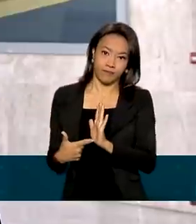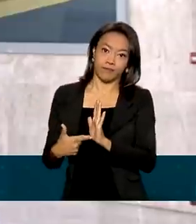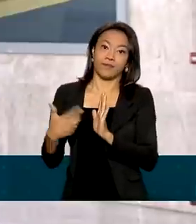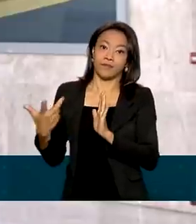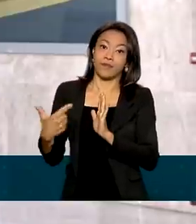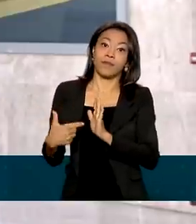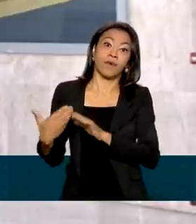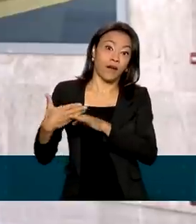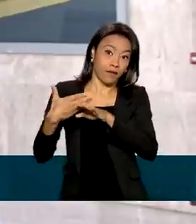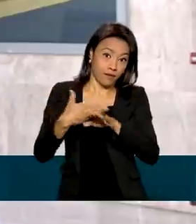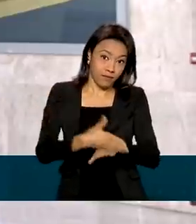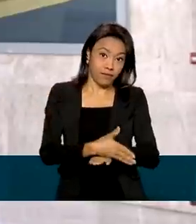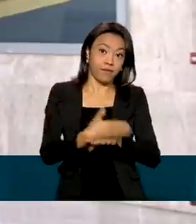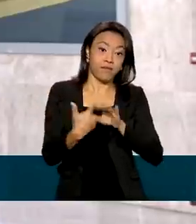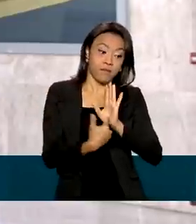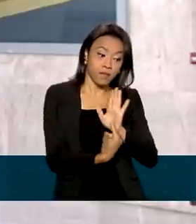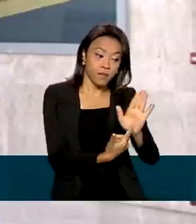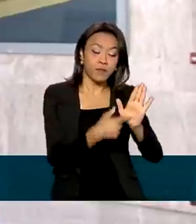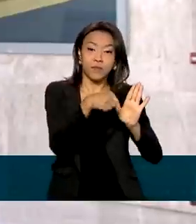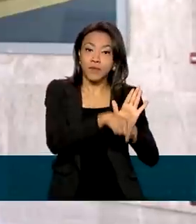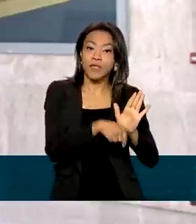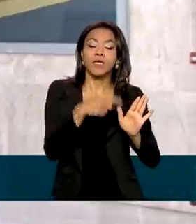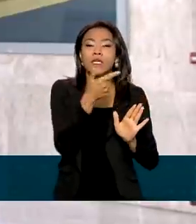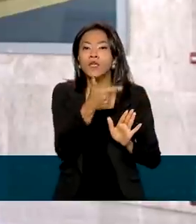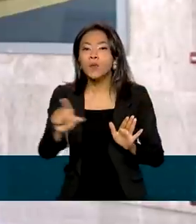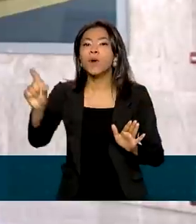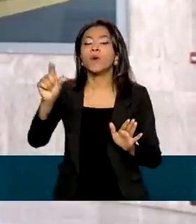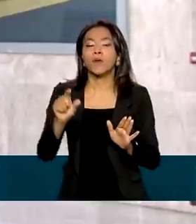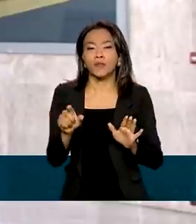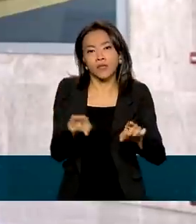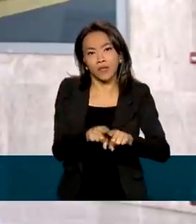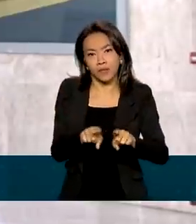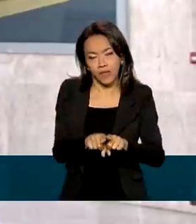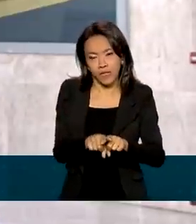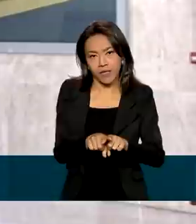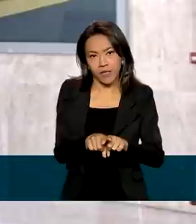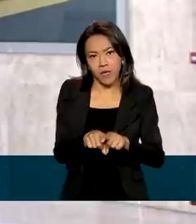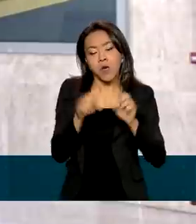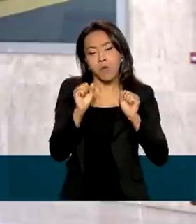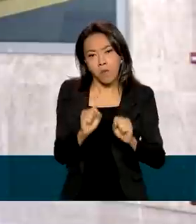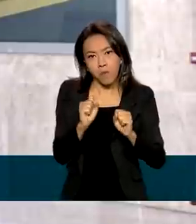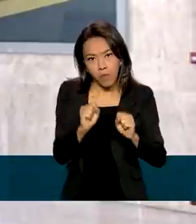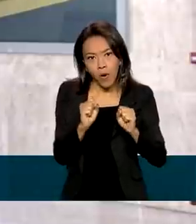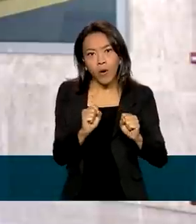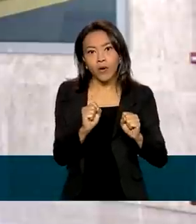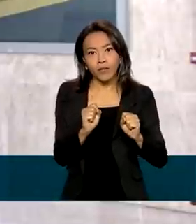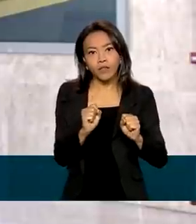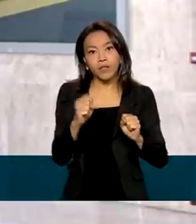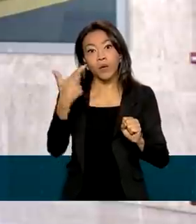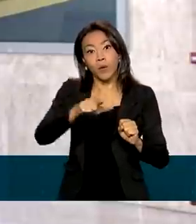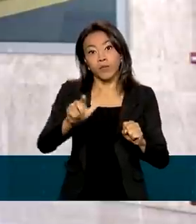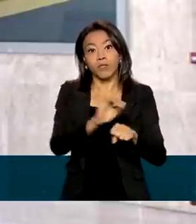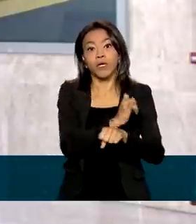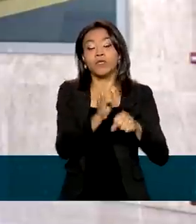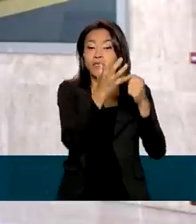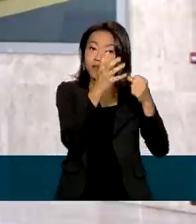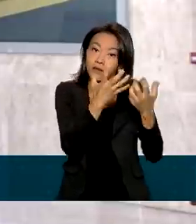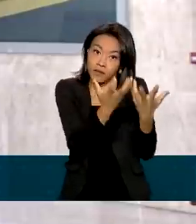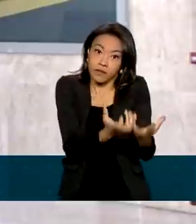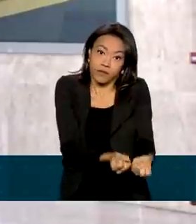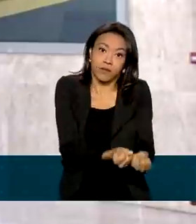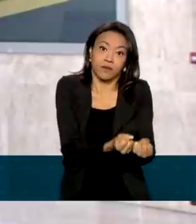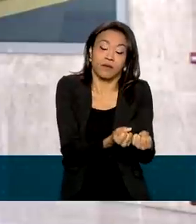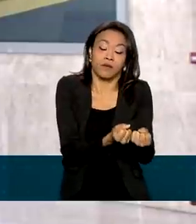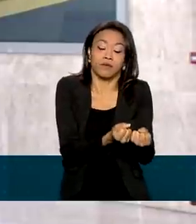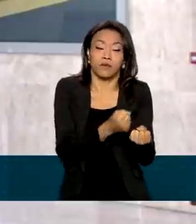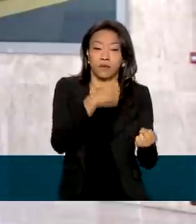não invibializa outra possível medida que pode vir a ser adotada pelo governo brasileiro em benefício dessas